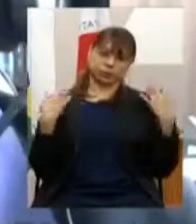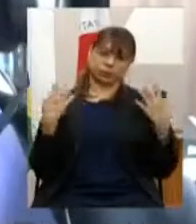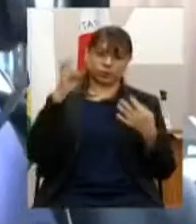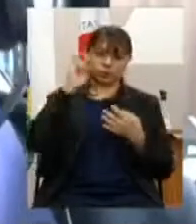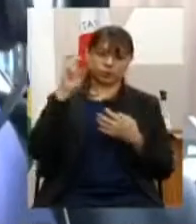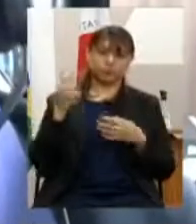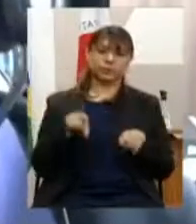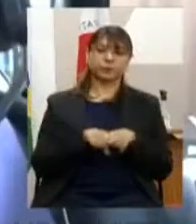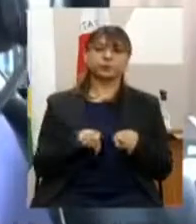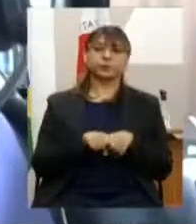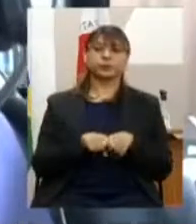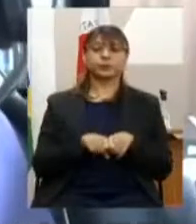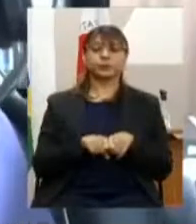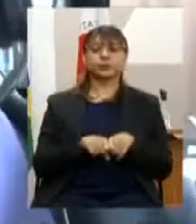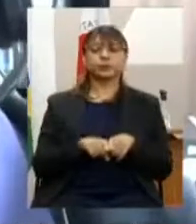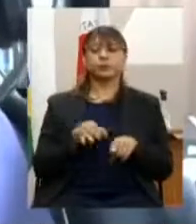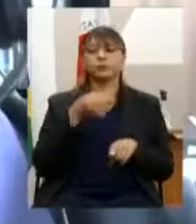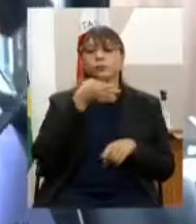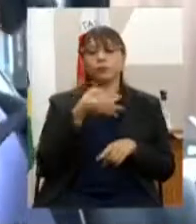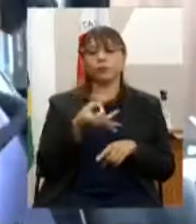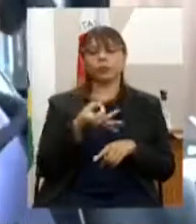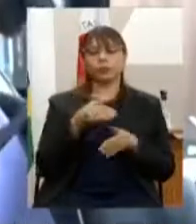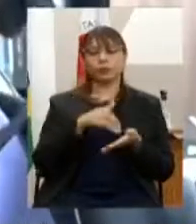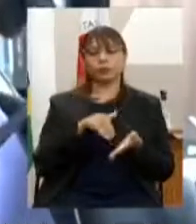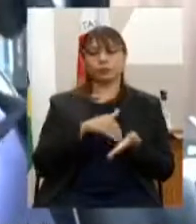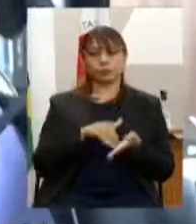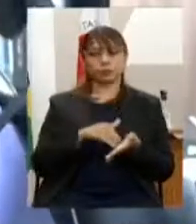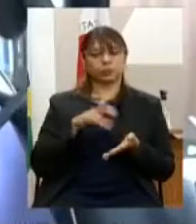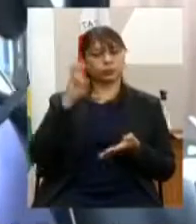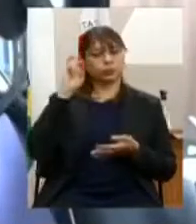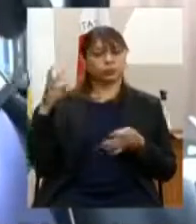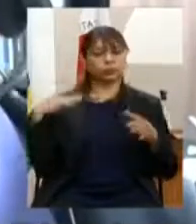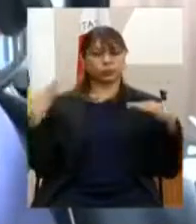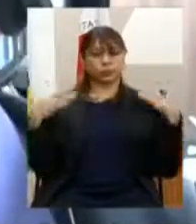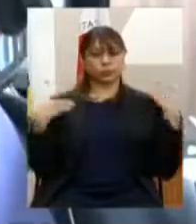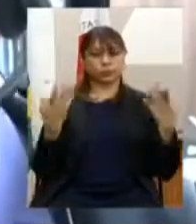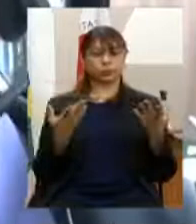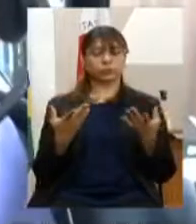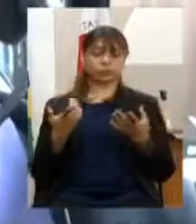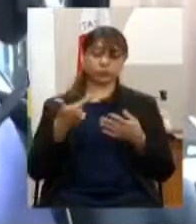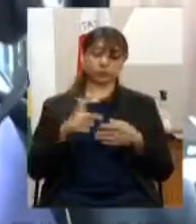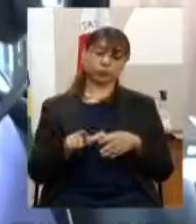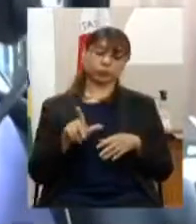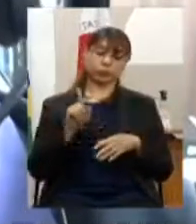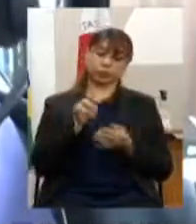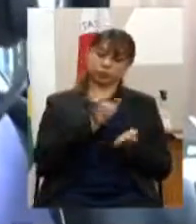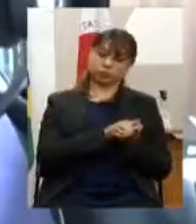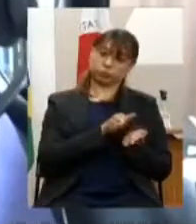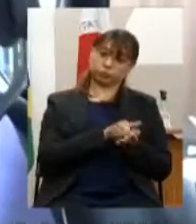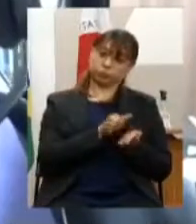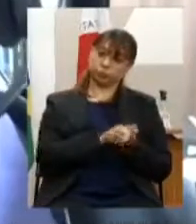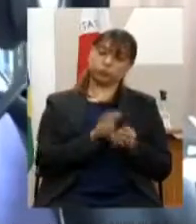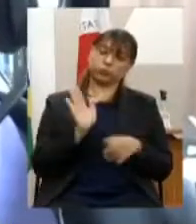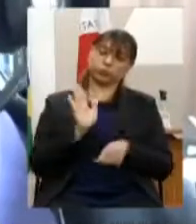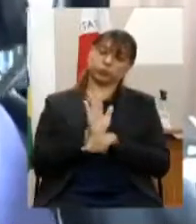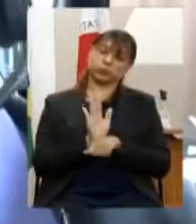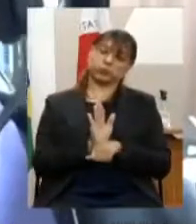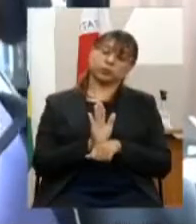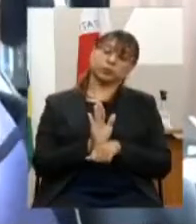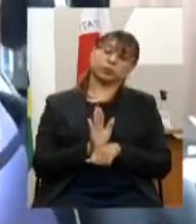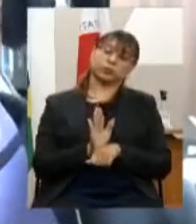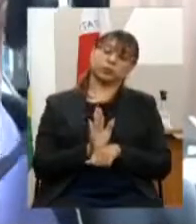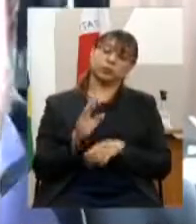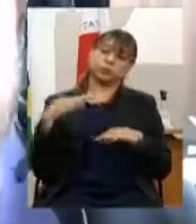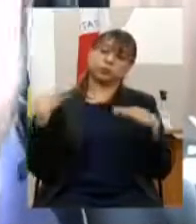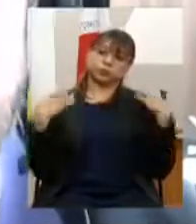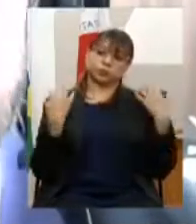de cultura e turismo que adote providências para reabertura do fundo de assistência ao turismo fastur em 2021